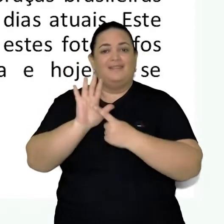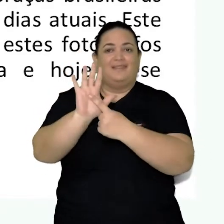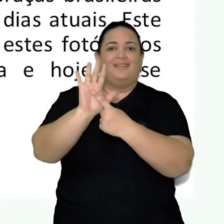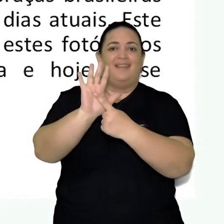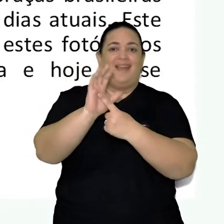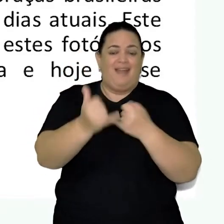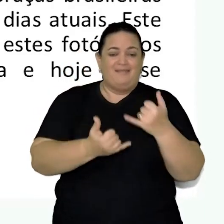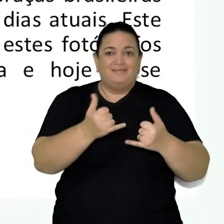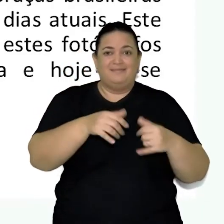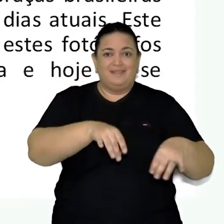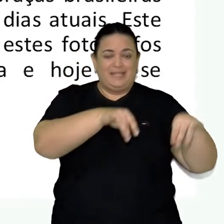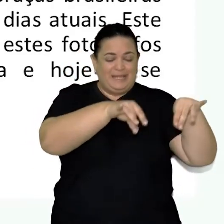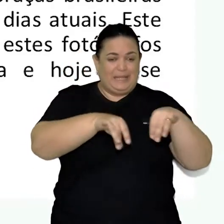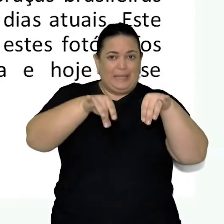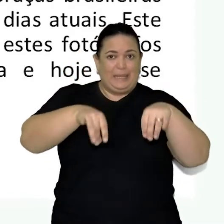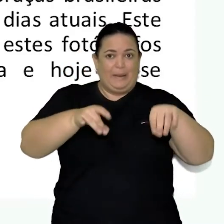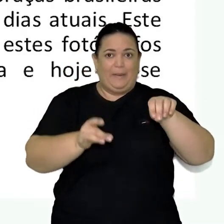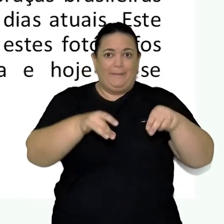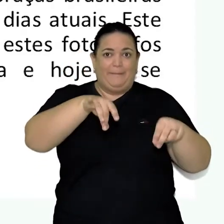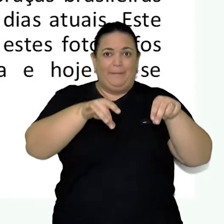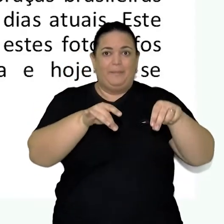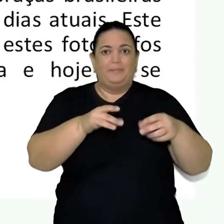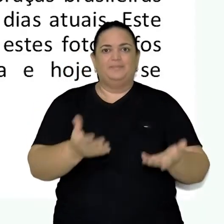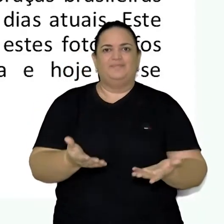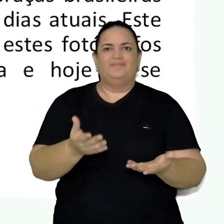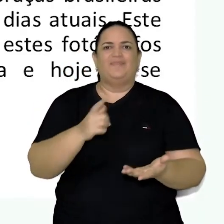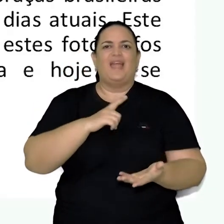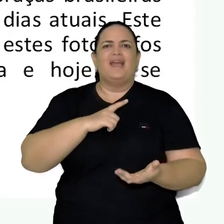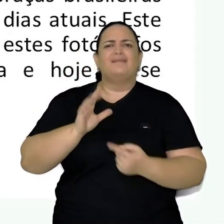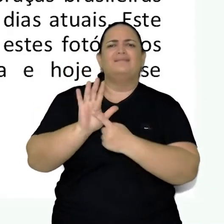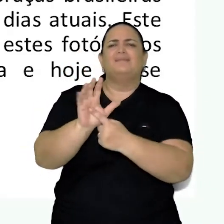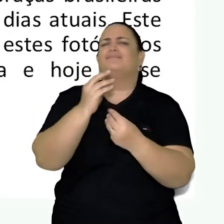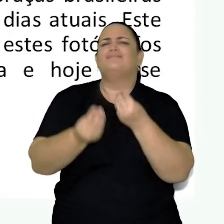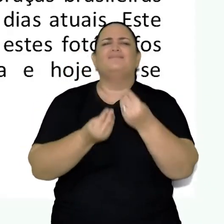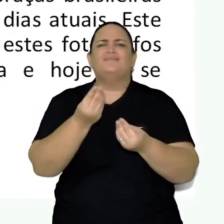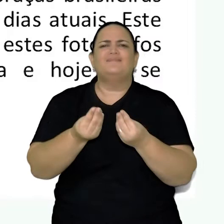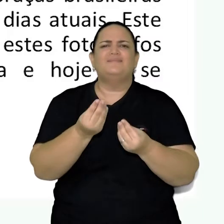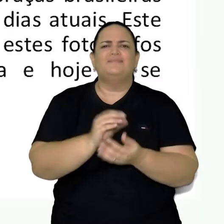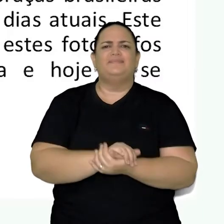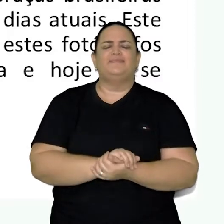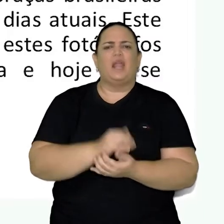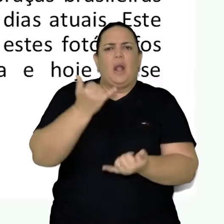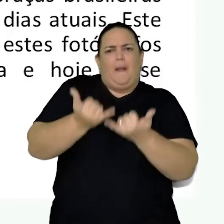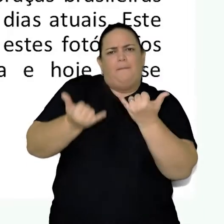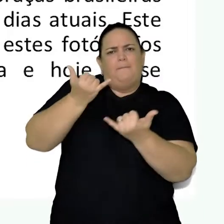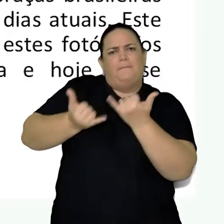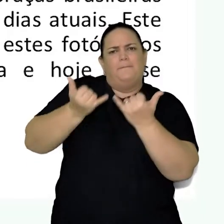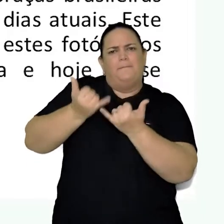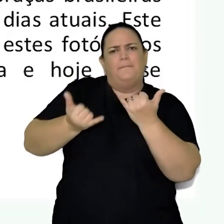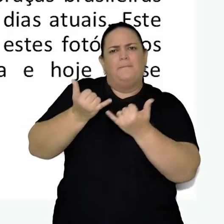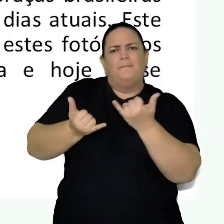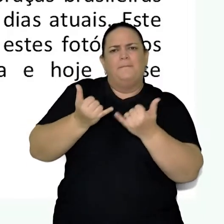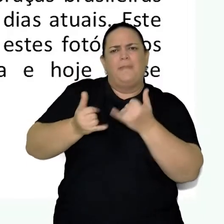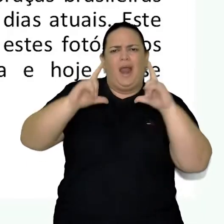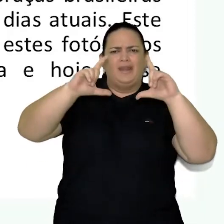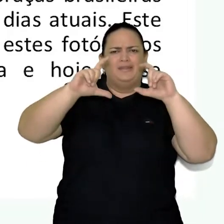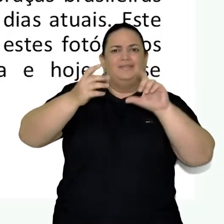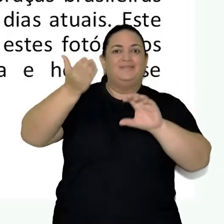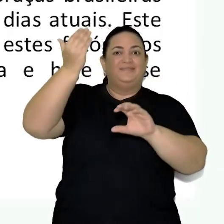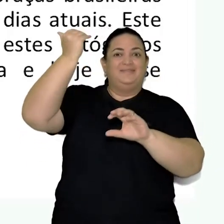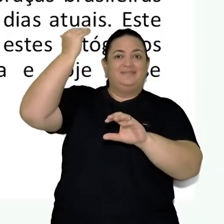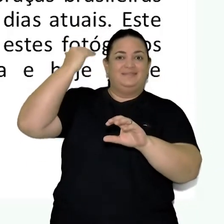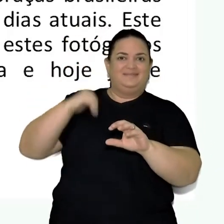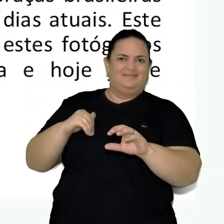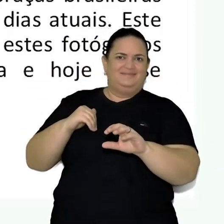Lambi-Lambi possui este nome, pois sua forma de apresentação se assemelha demais aos antigos fotógrafos